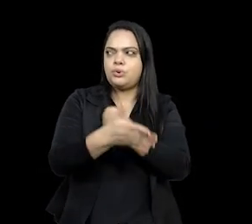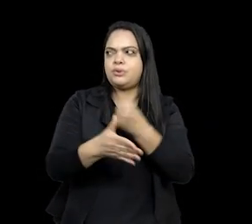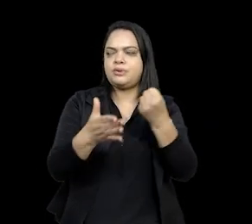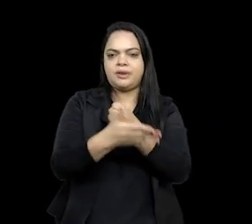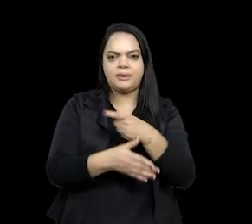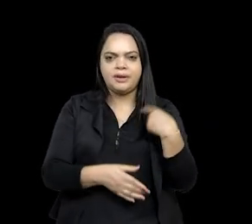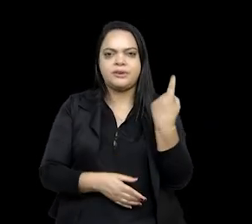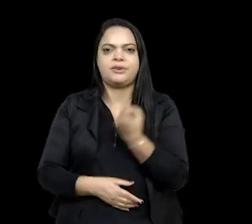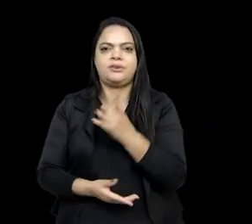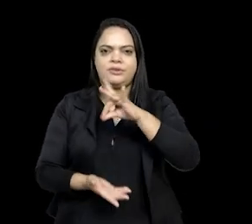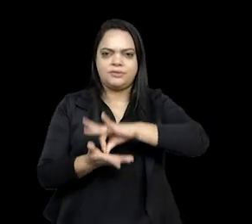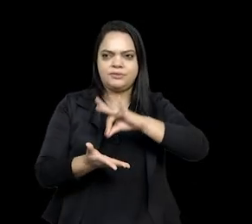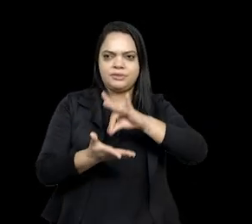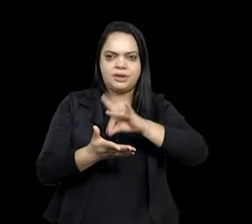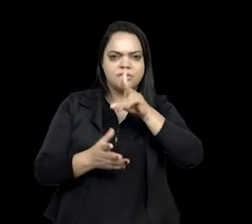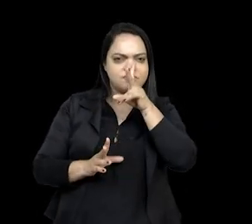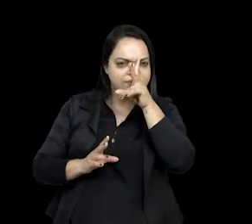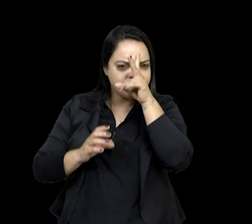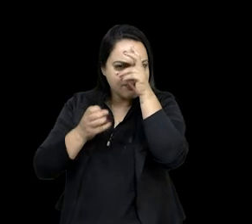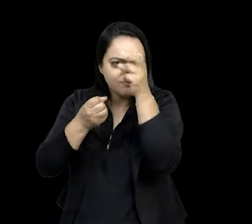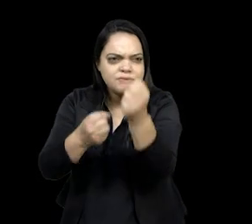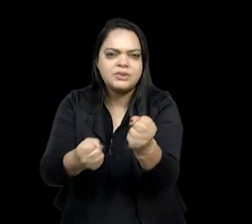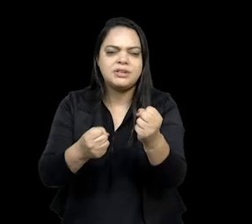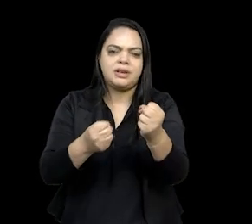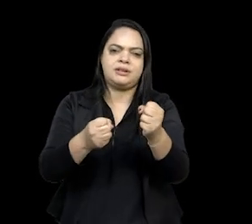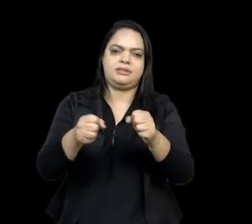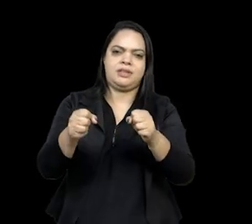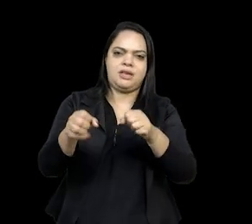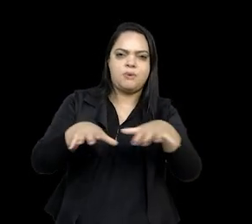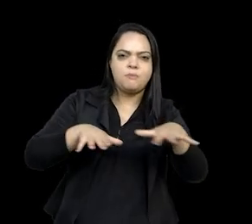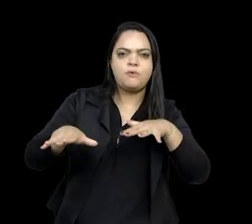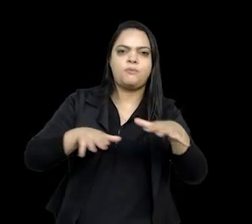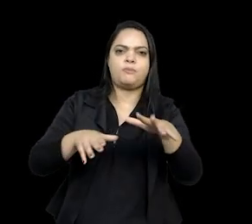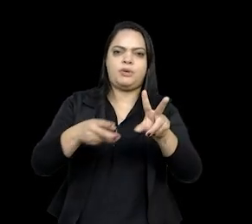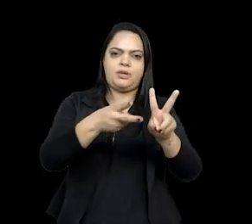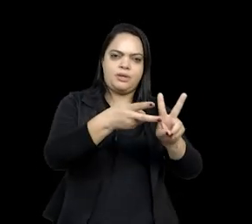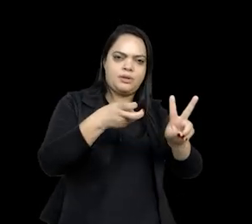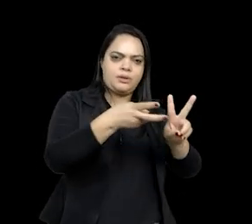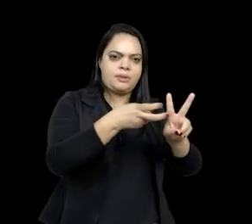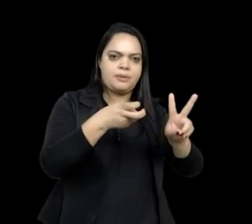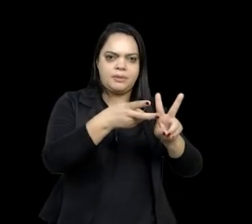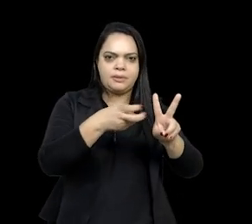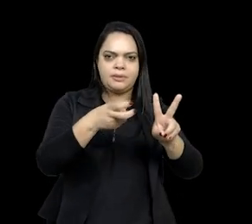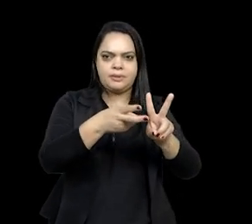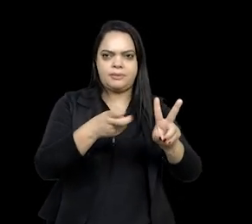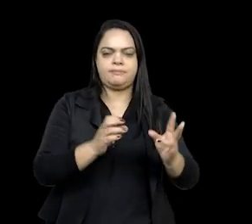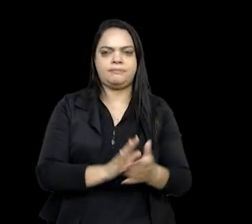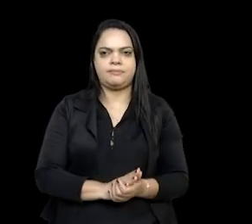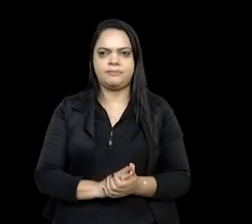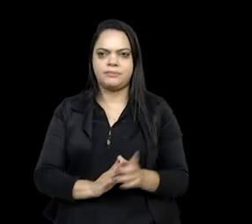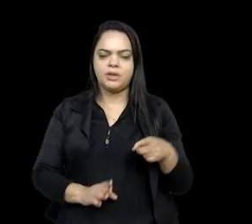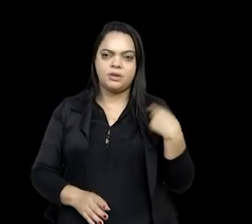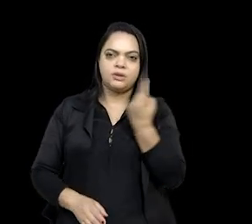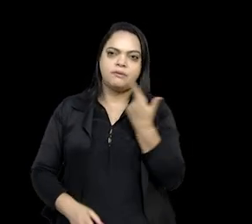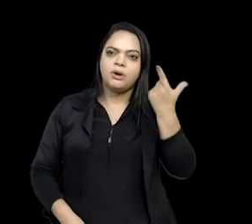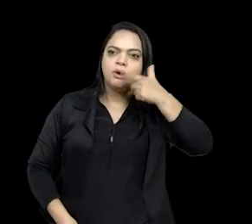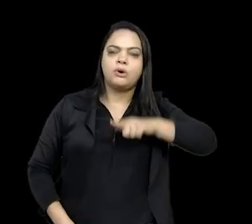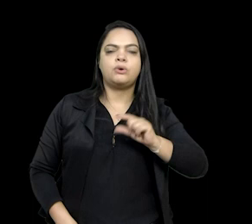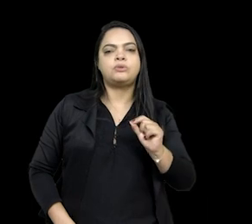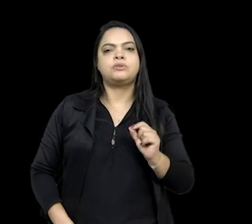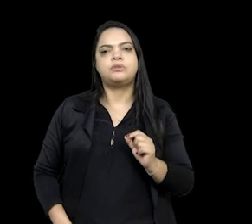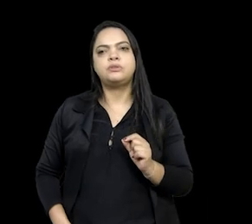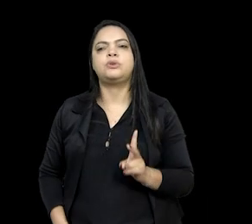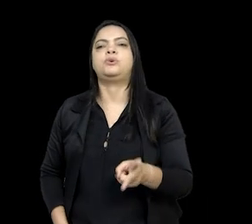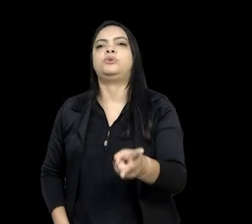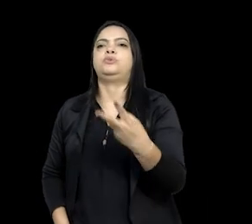nossa, né? A gente tem que fortalecer os movimentos indígenas no plural porque eles é que vão, de certa forma, garantir que a gente continue a